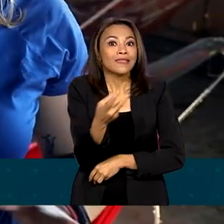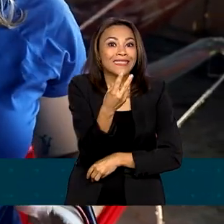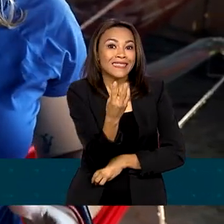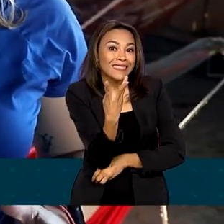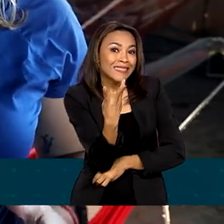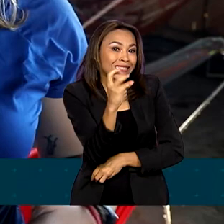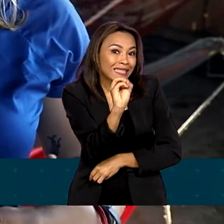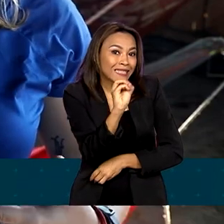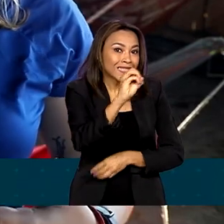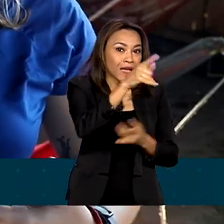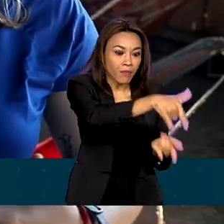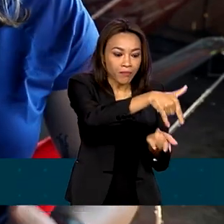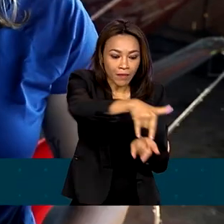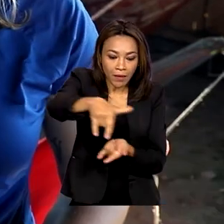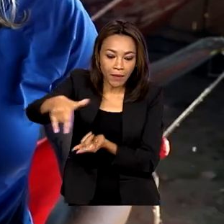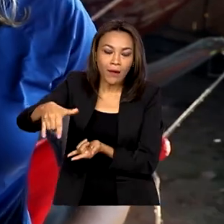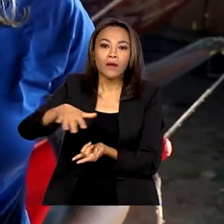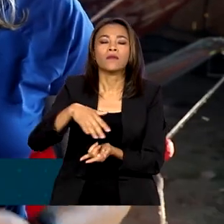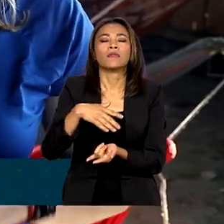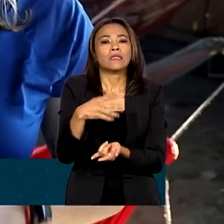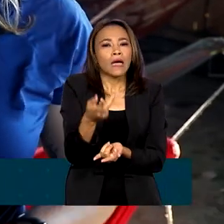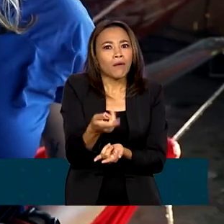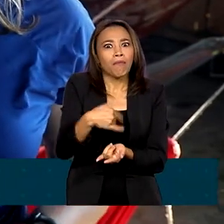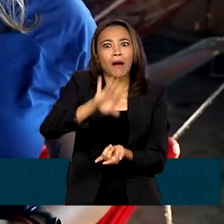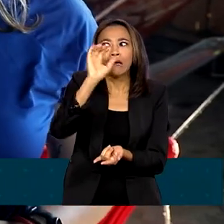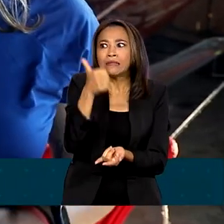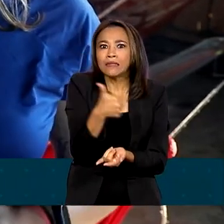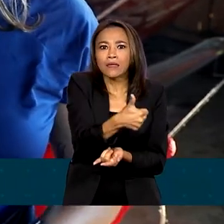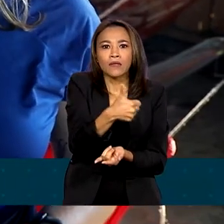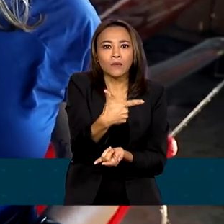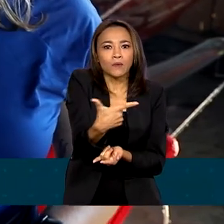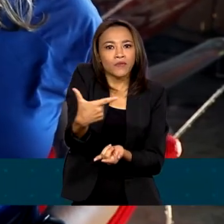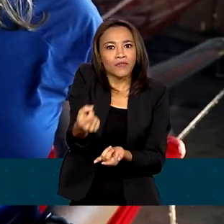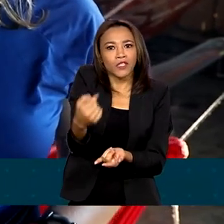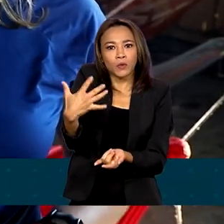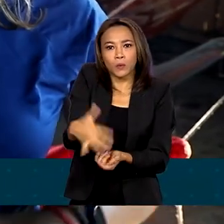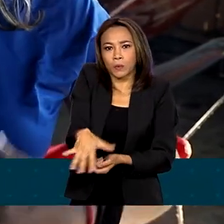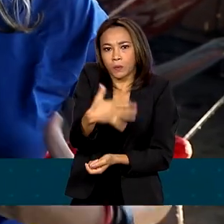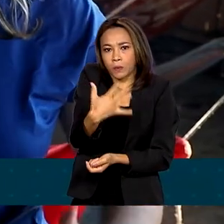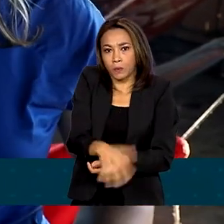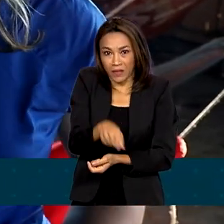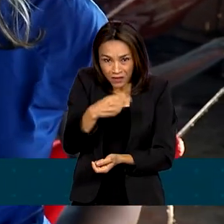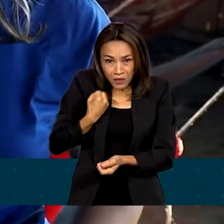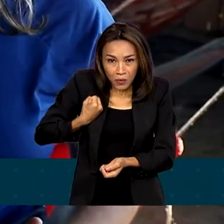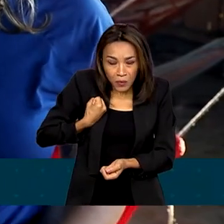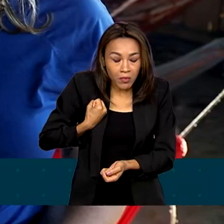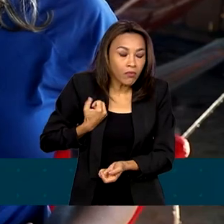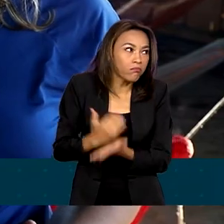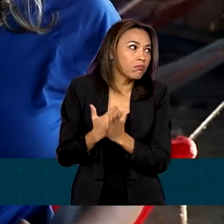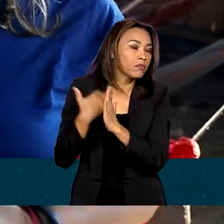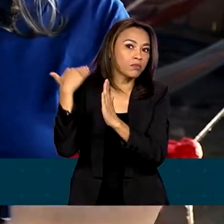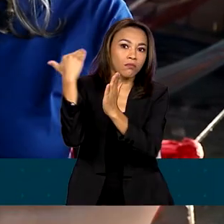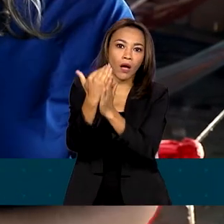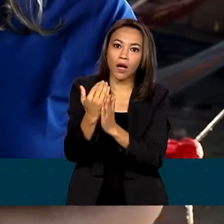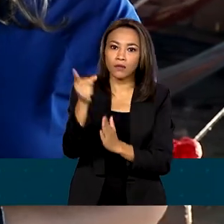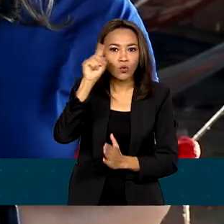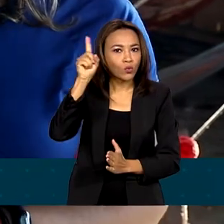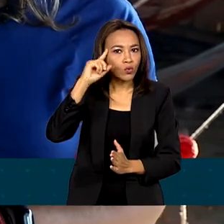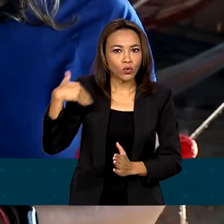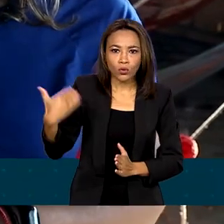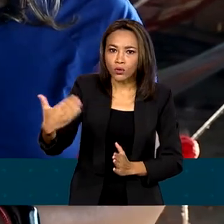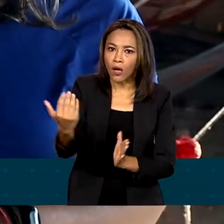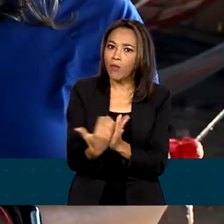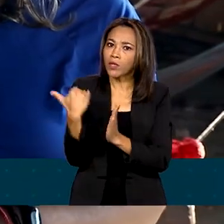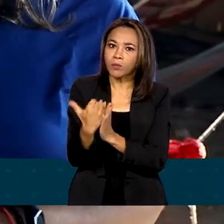e hoje já tem mais de 120. E segundo a liderança indígena aqui local, esse número só tem aumentado. A maior parte dos